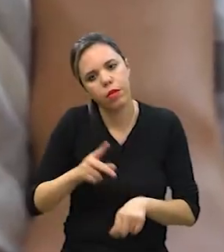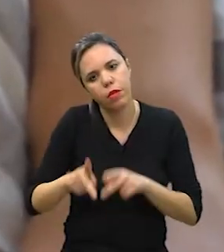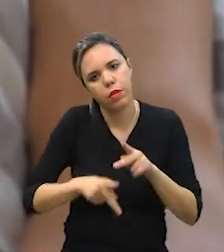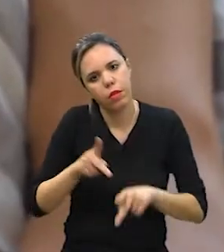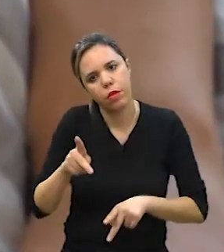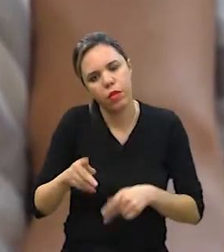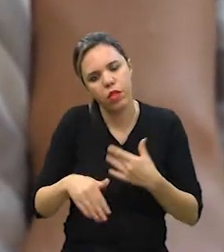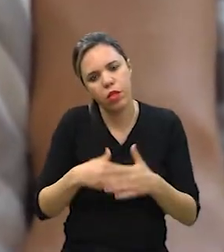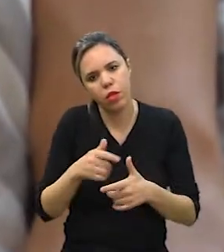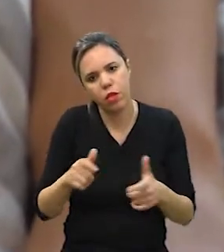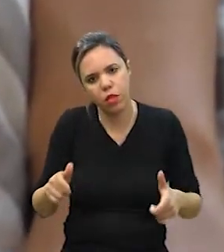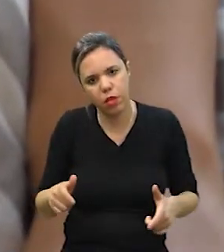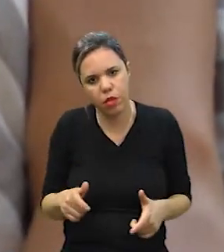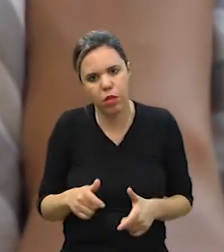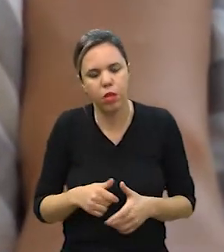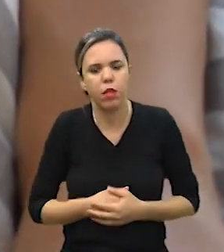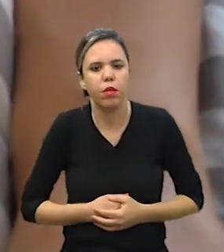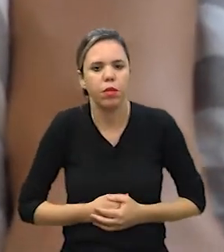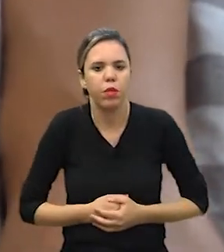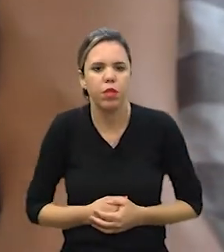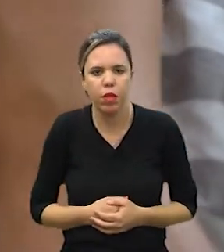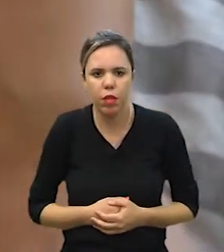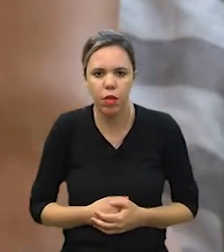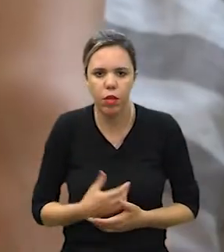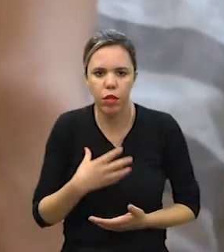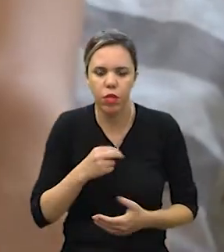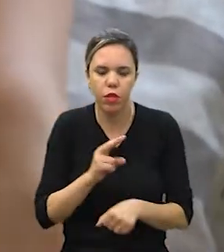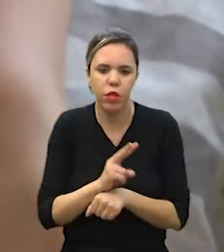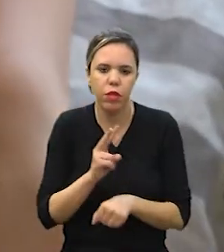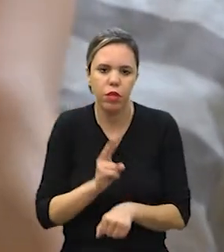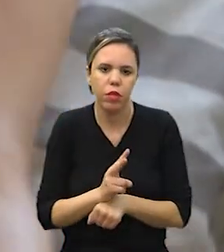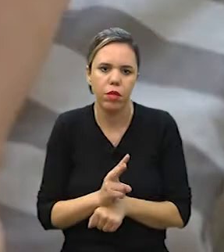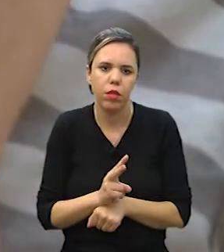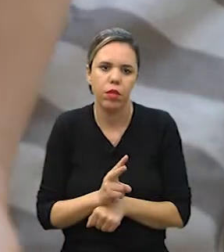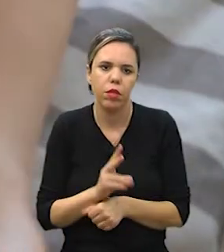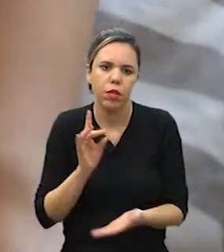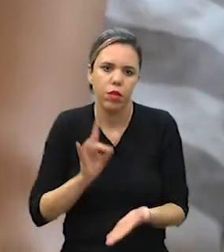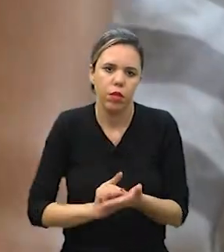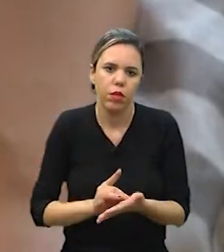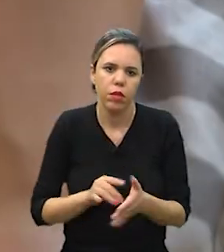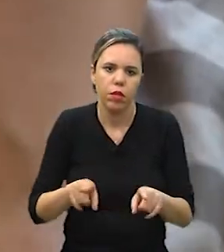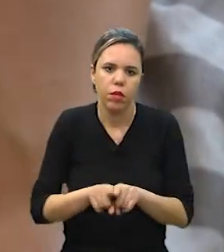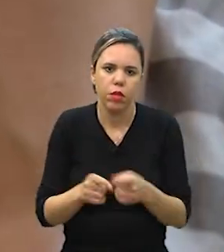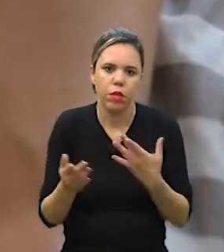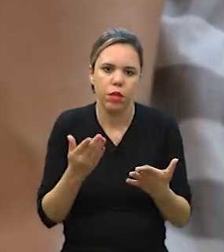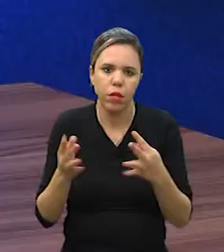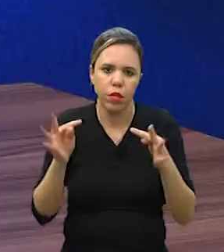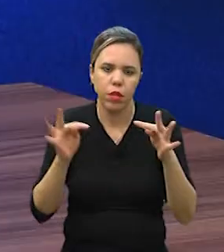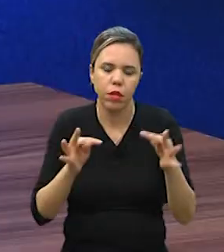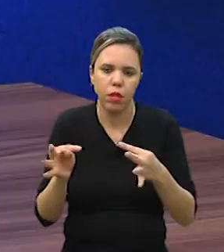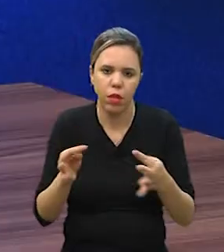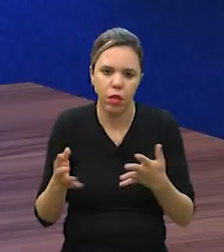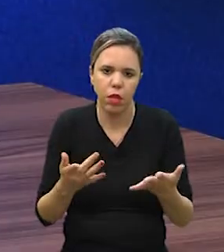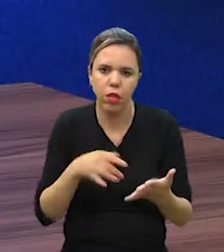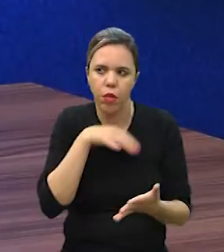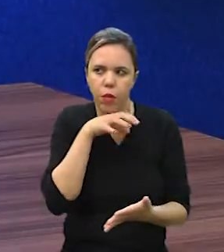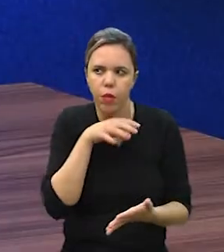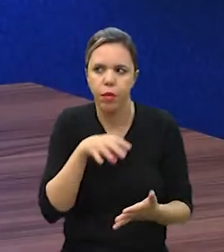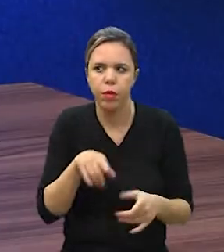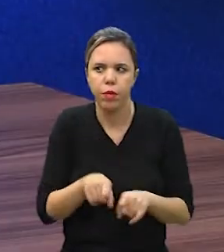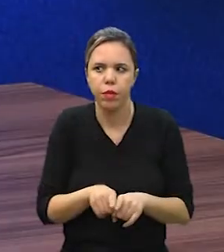momento em as pessoas estão cada vez mais tratando os seus PETs como filho, do que necessariamente até como PETs, né? Então, a